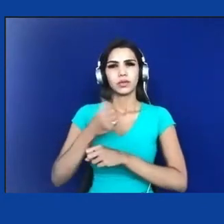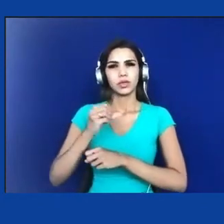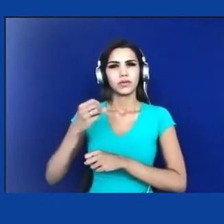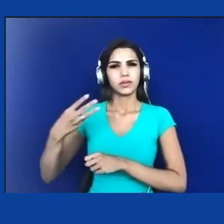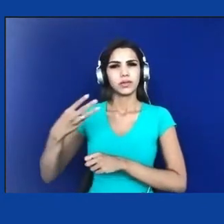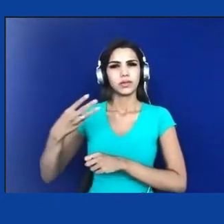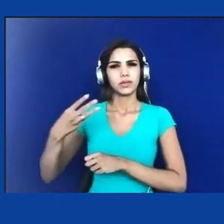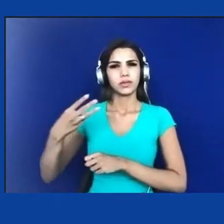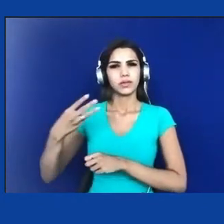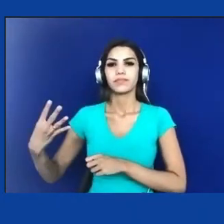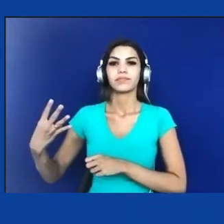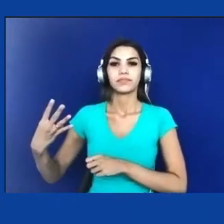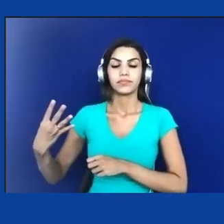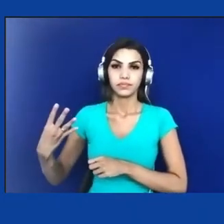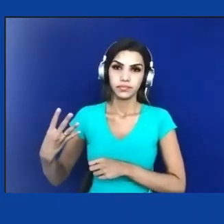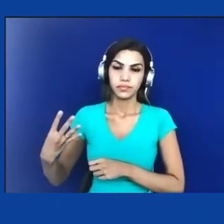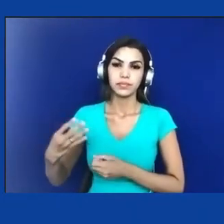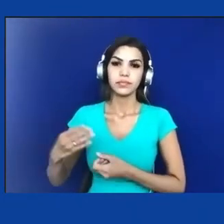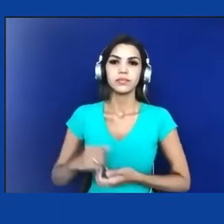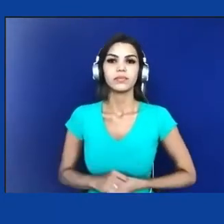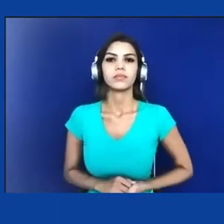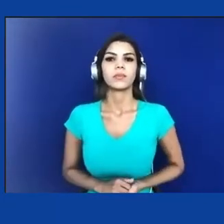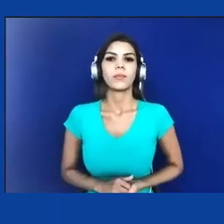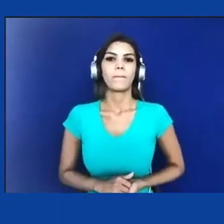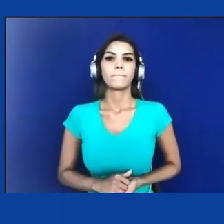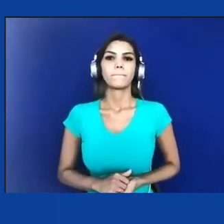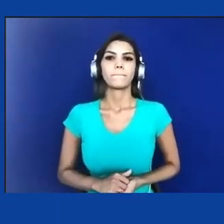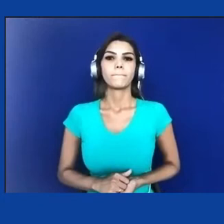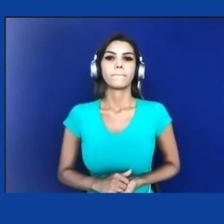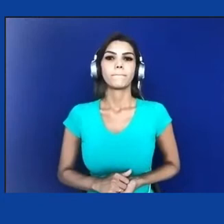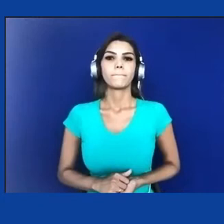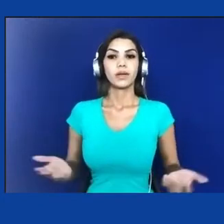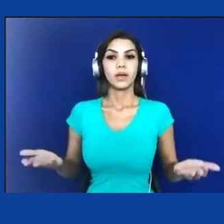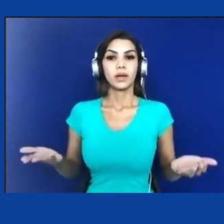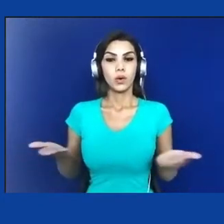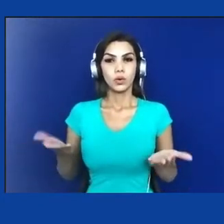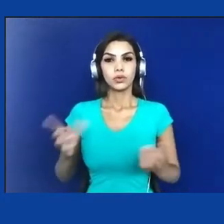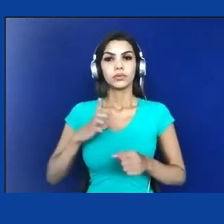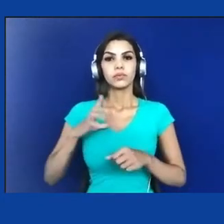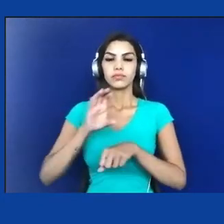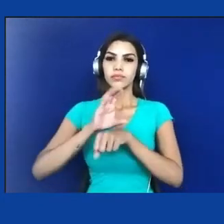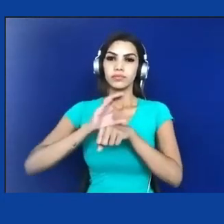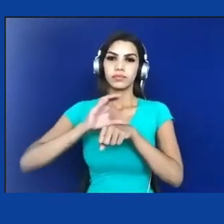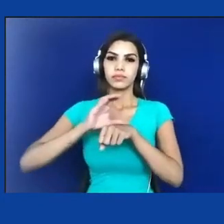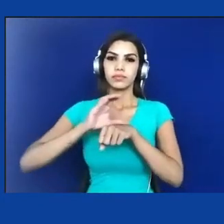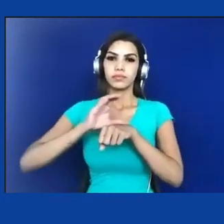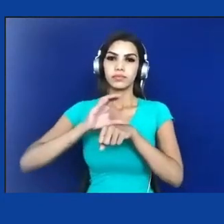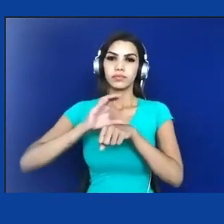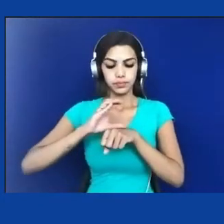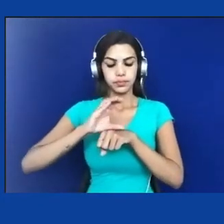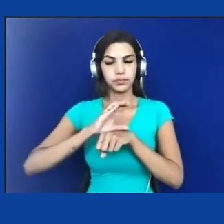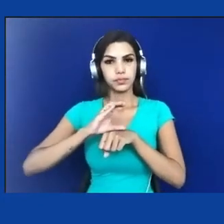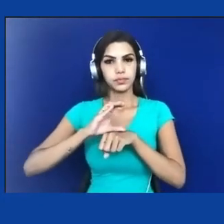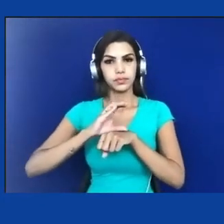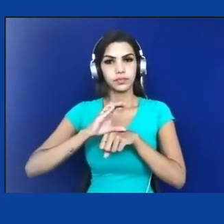Por sua vez, nós temos uma constituição que plasma o